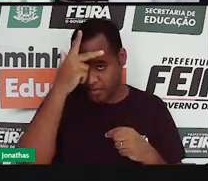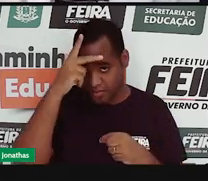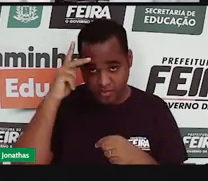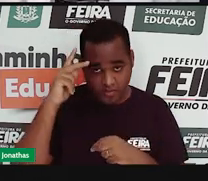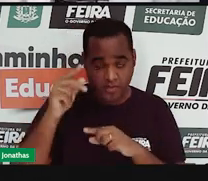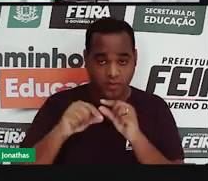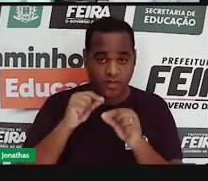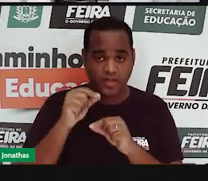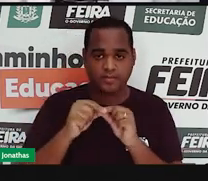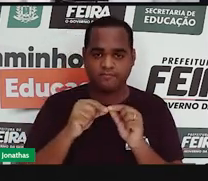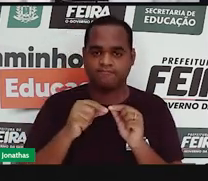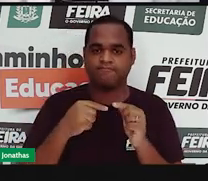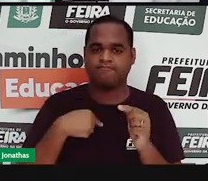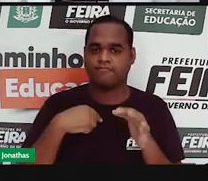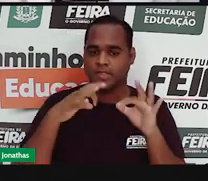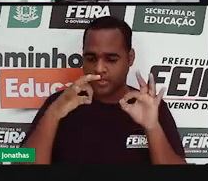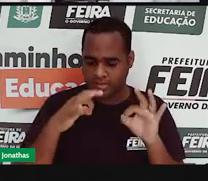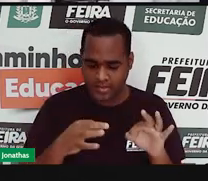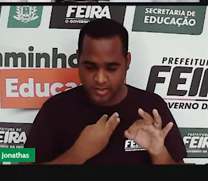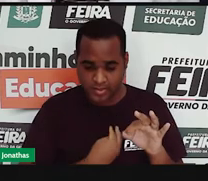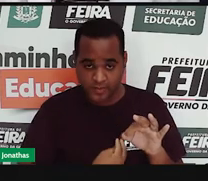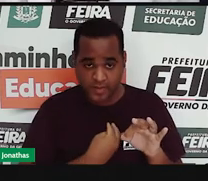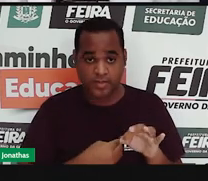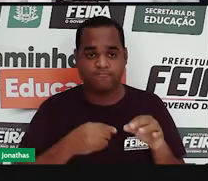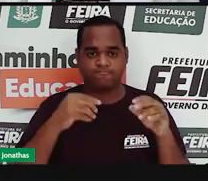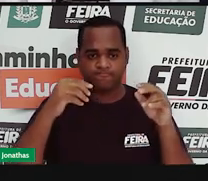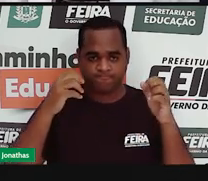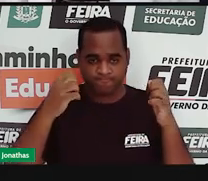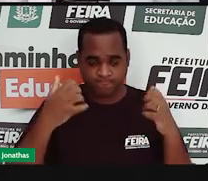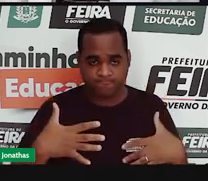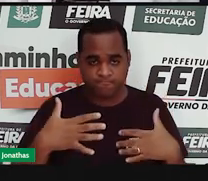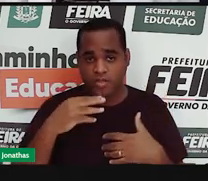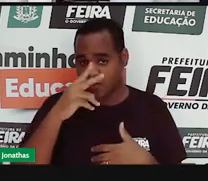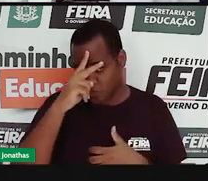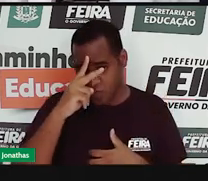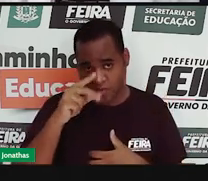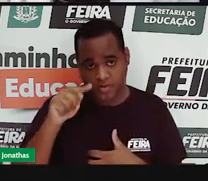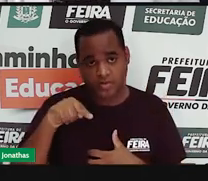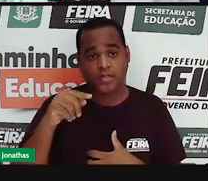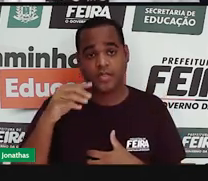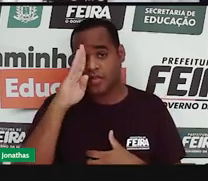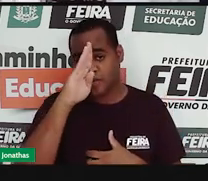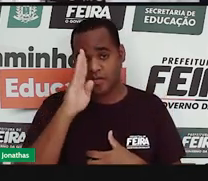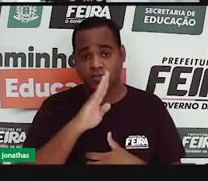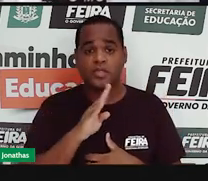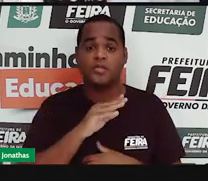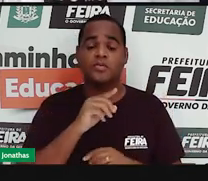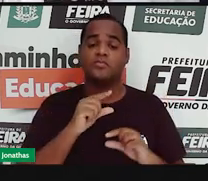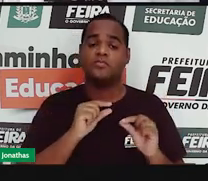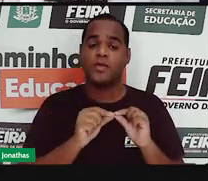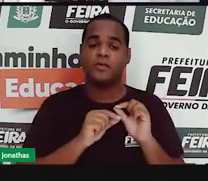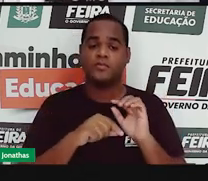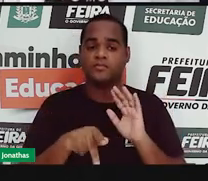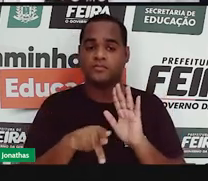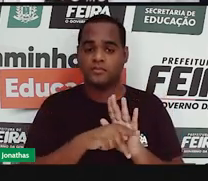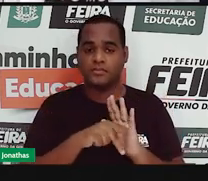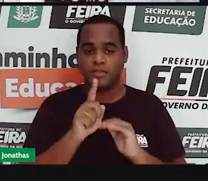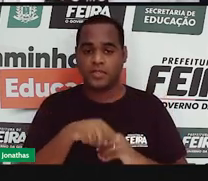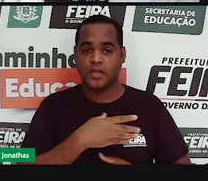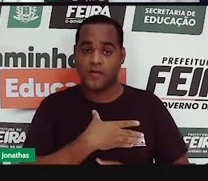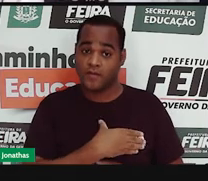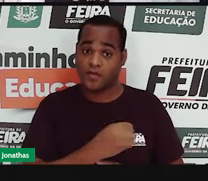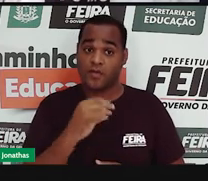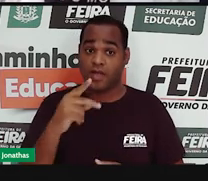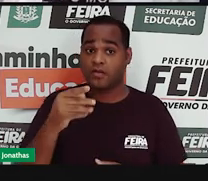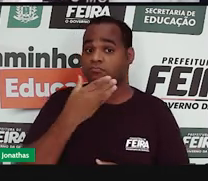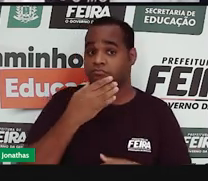melhor esse papel de símbolo para a unidade do Brasil seria o próprio filho do rei de Portugal,